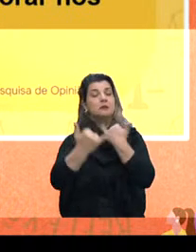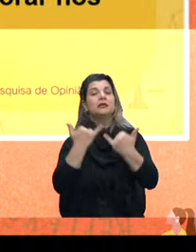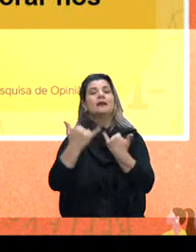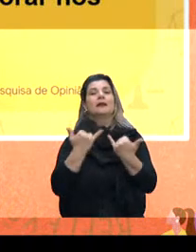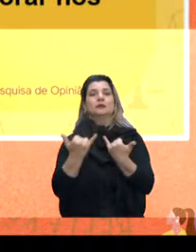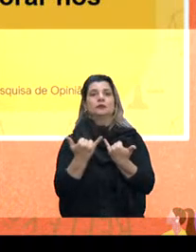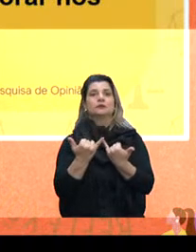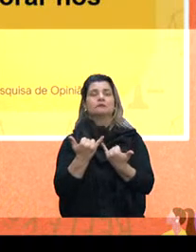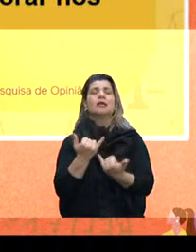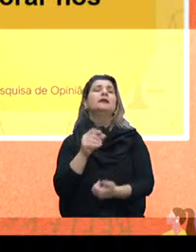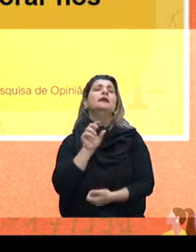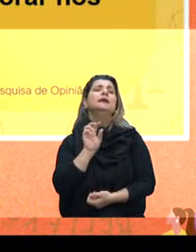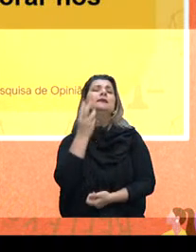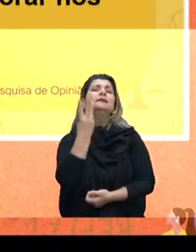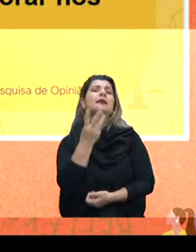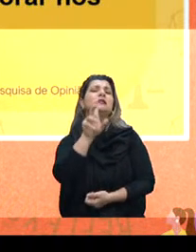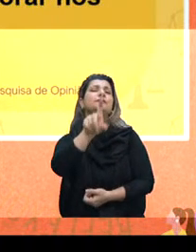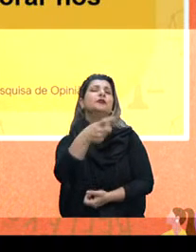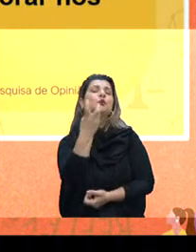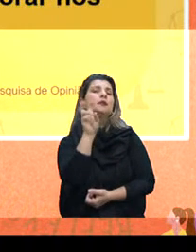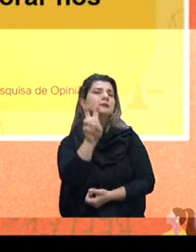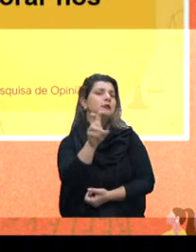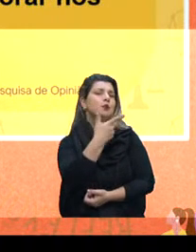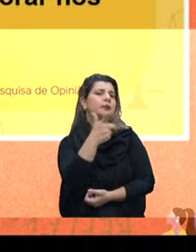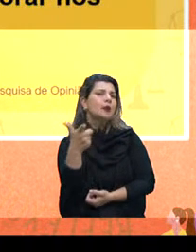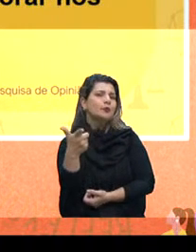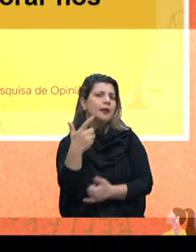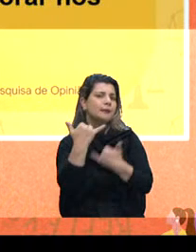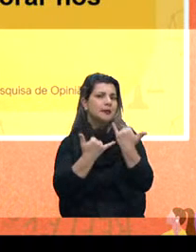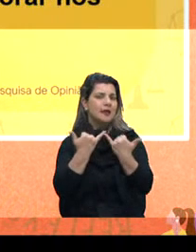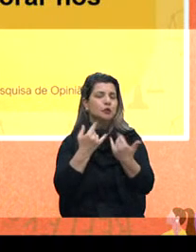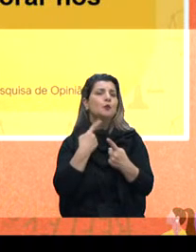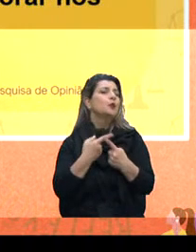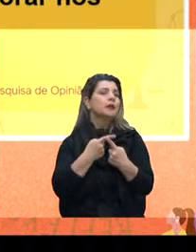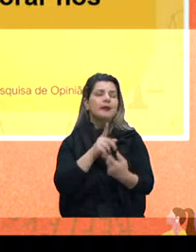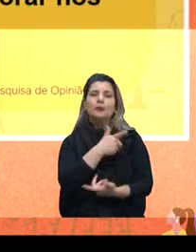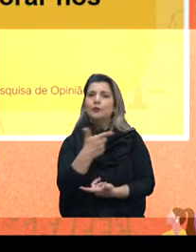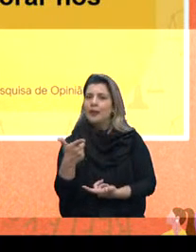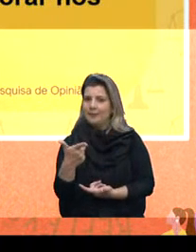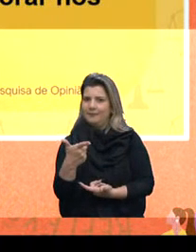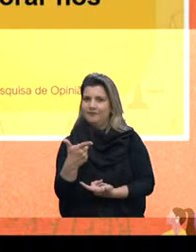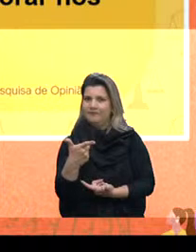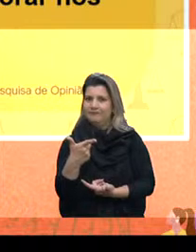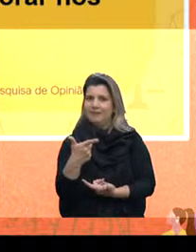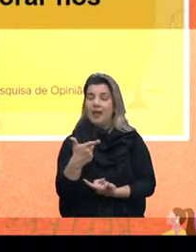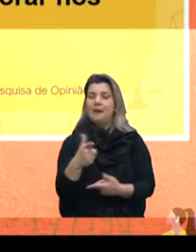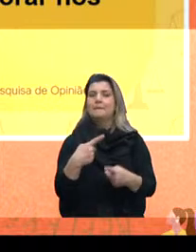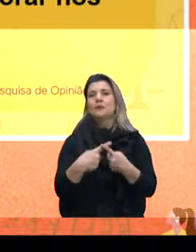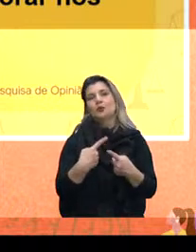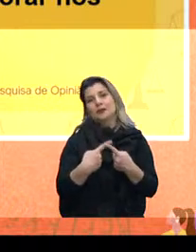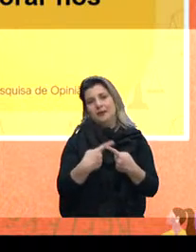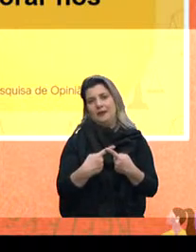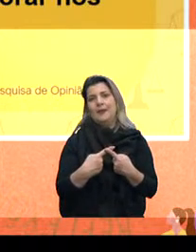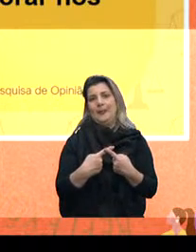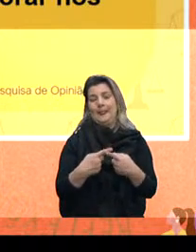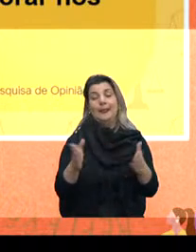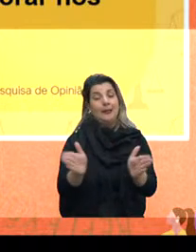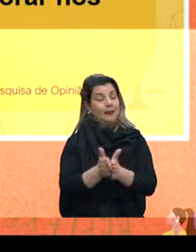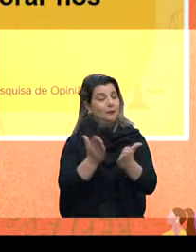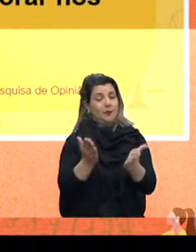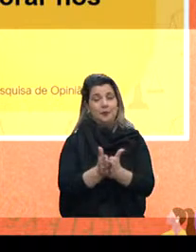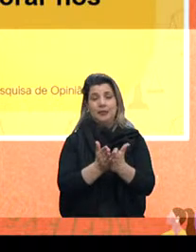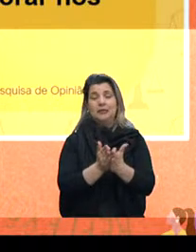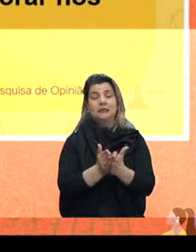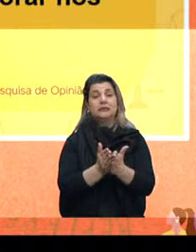os 3,5% que não têm brinquedo? Por que não têm? Aí é o ápice da vulnerabilidade social. São as pessoas